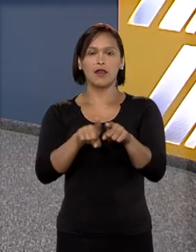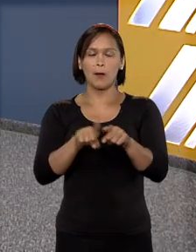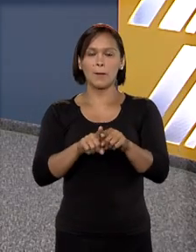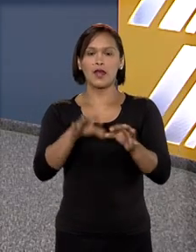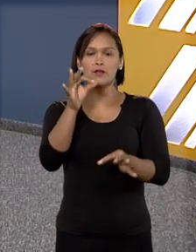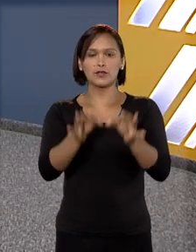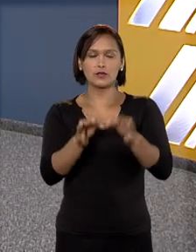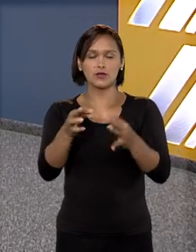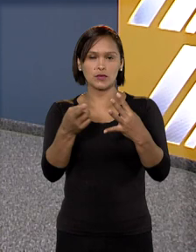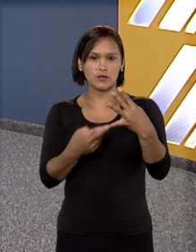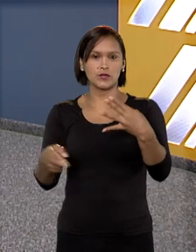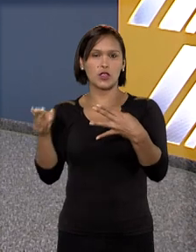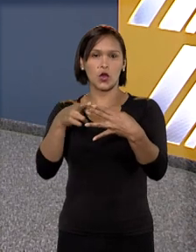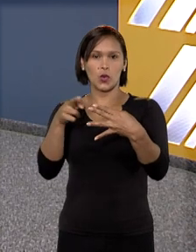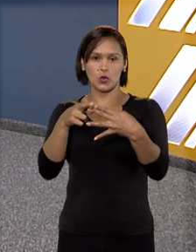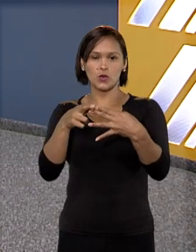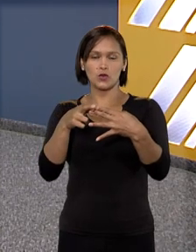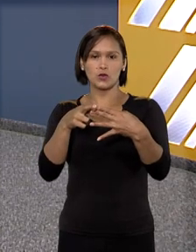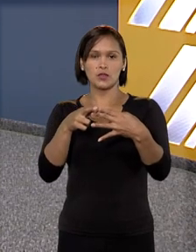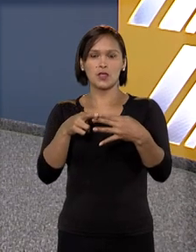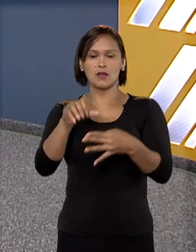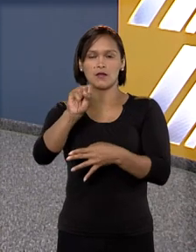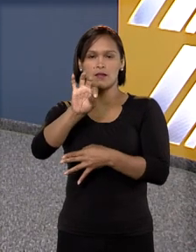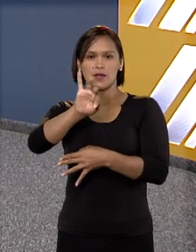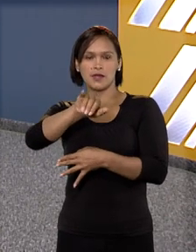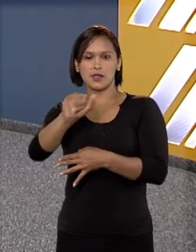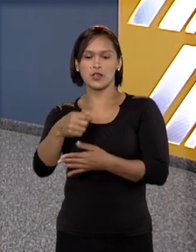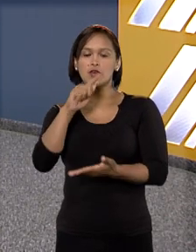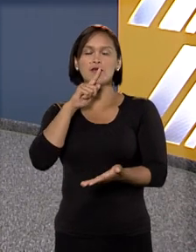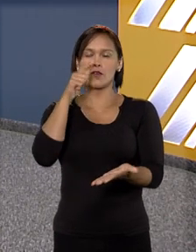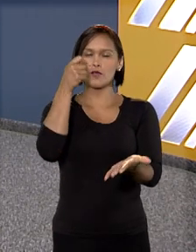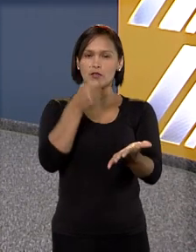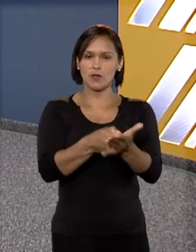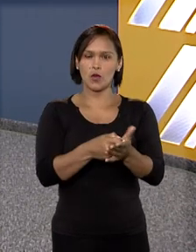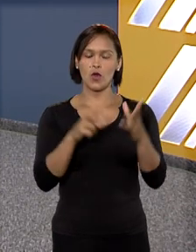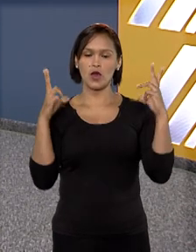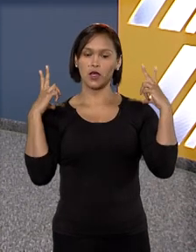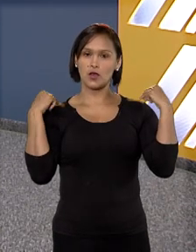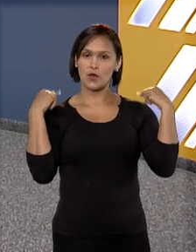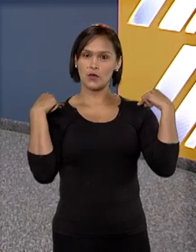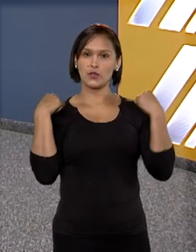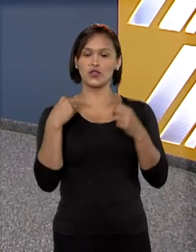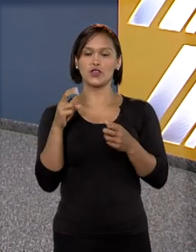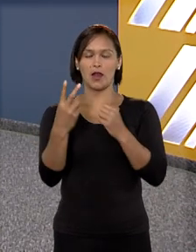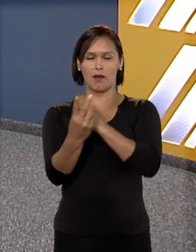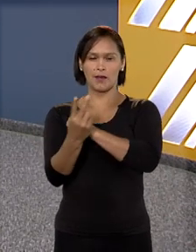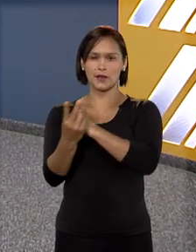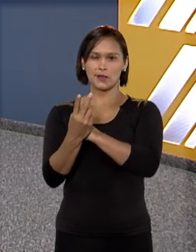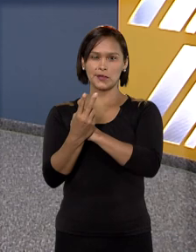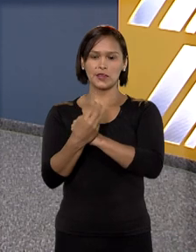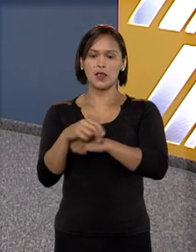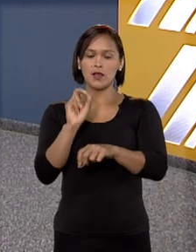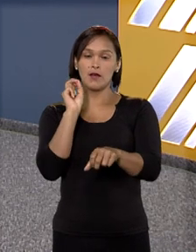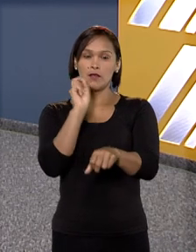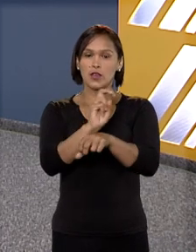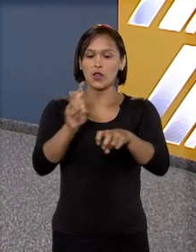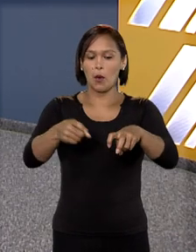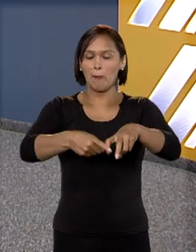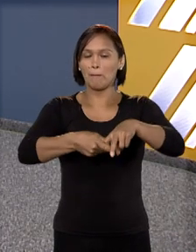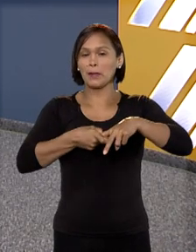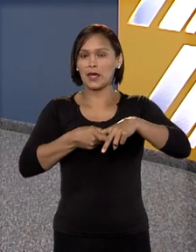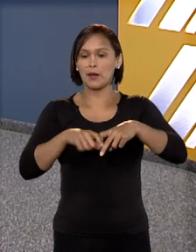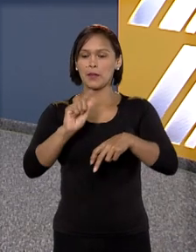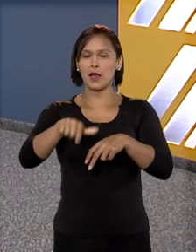Também foi no julgamento de um recurso especial que o STJ confirmou que um vigilante, que ficou paraplégico após ser